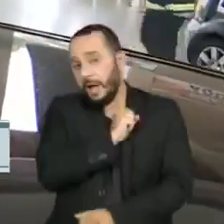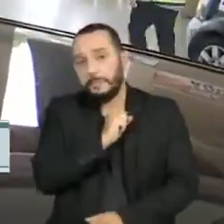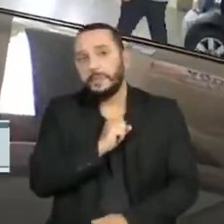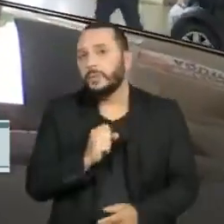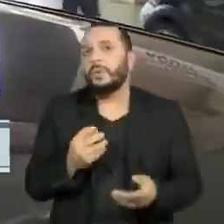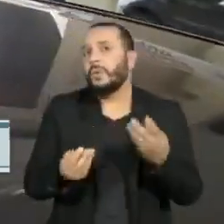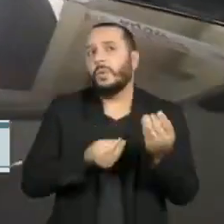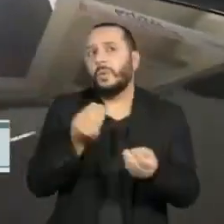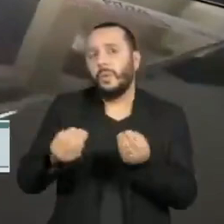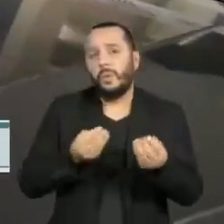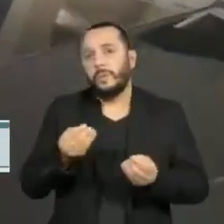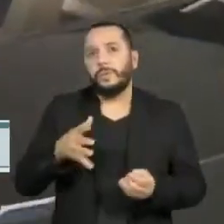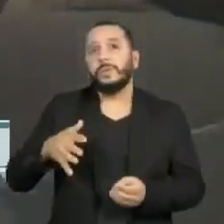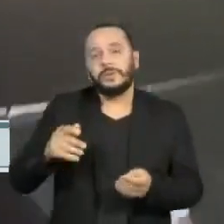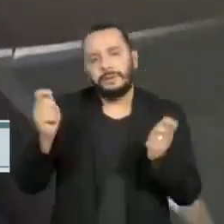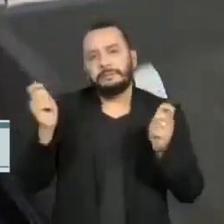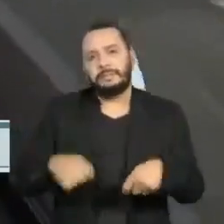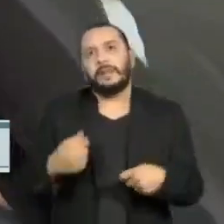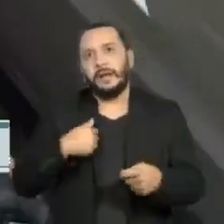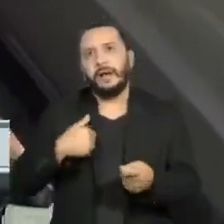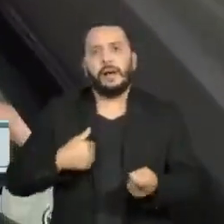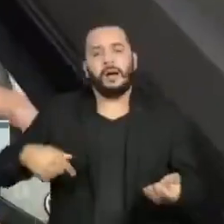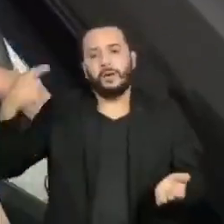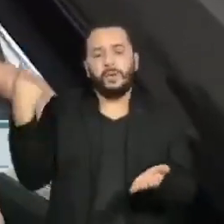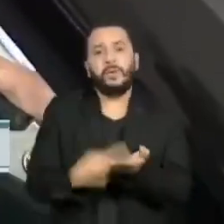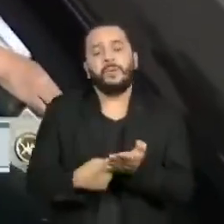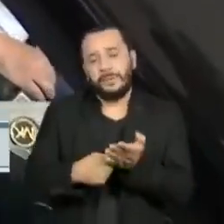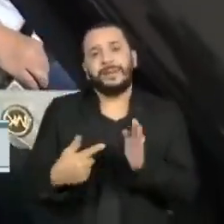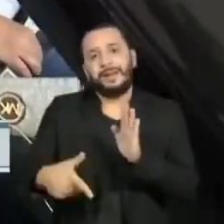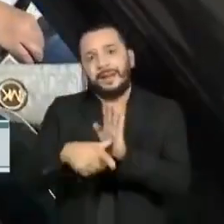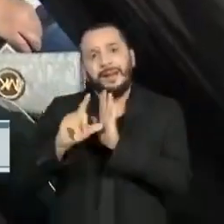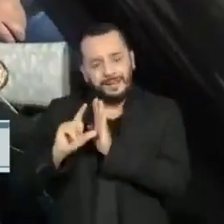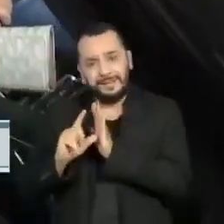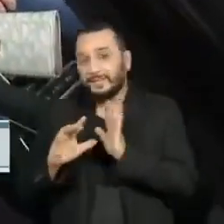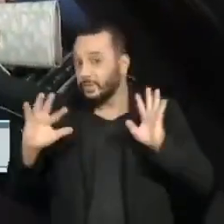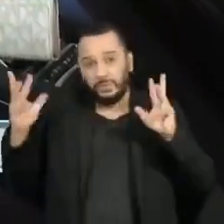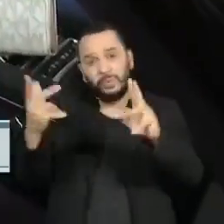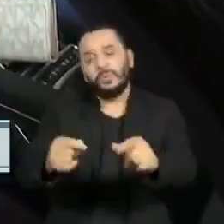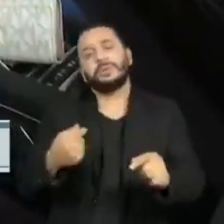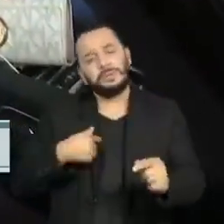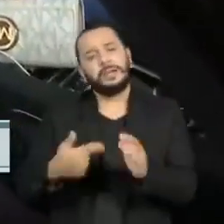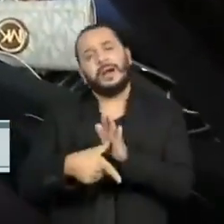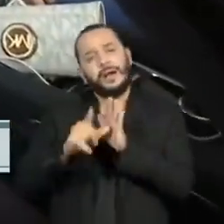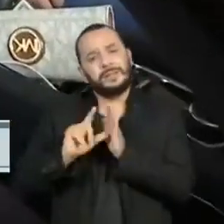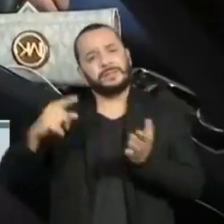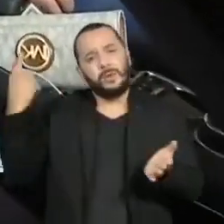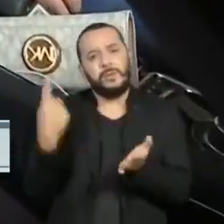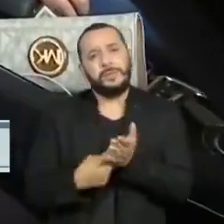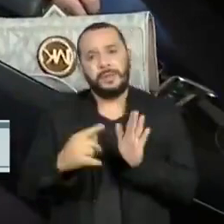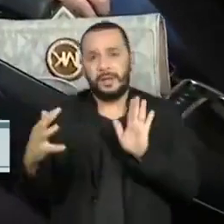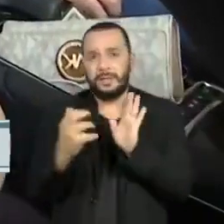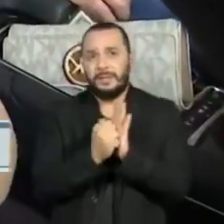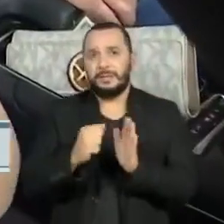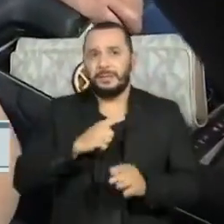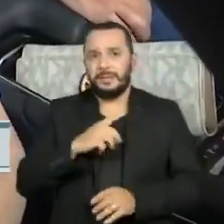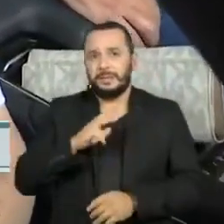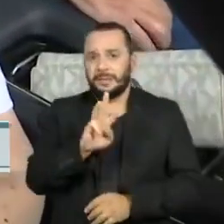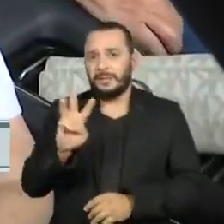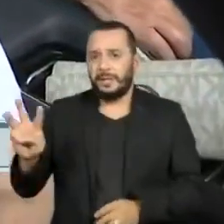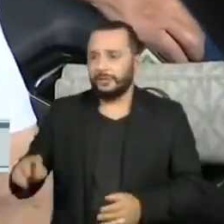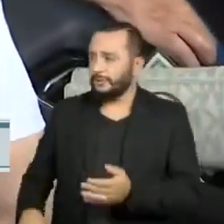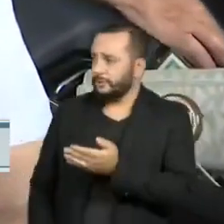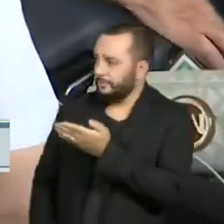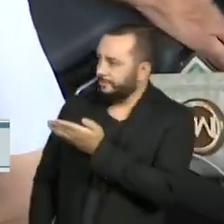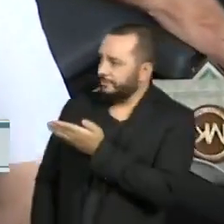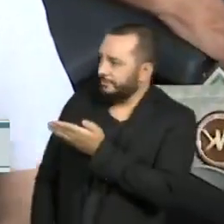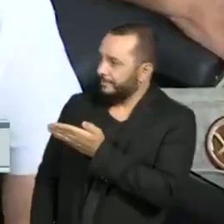facilidade nos postos de atendimento, a orientação é que todos façam um pré-cadastro através do site vacinajá